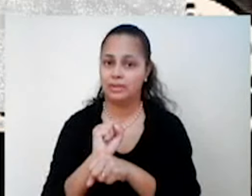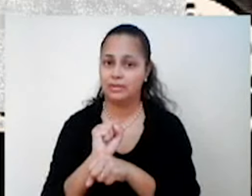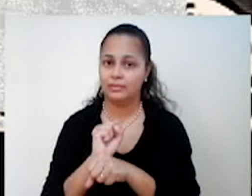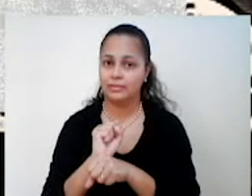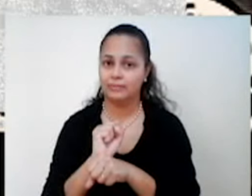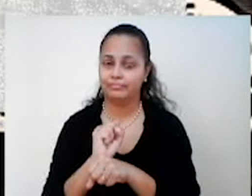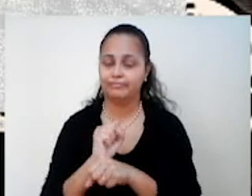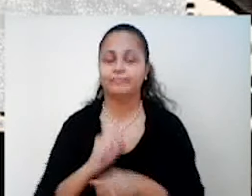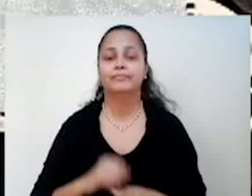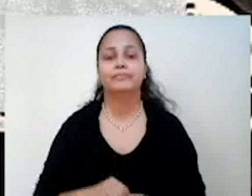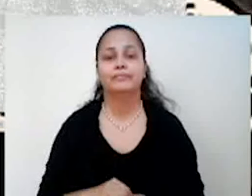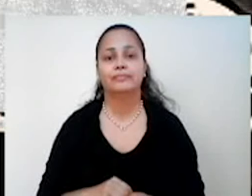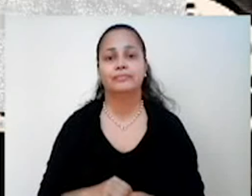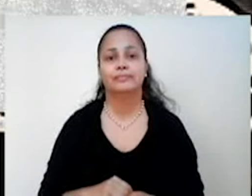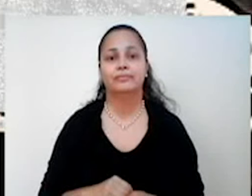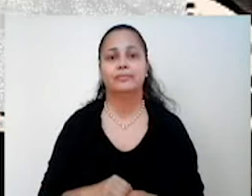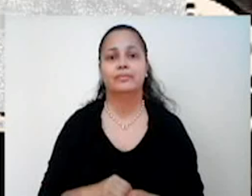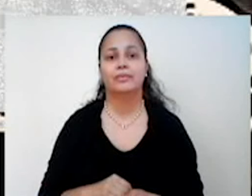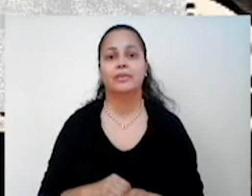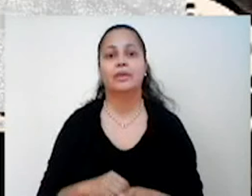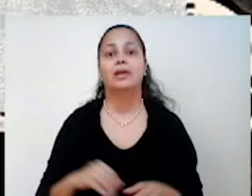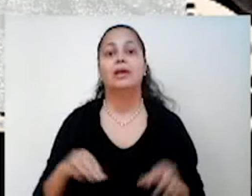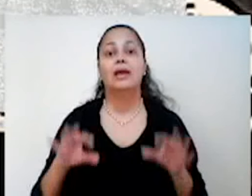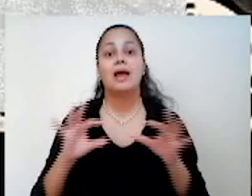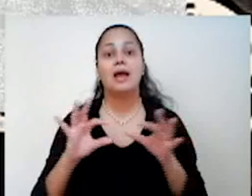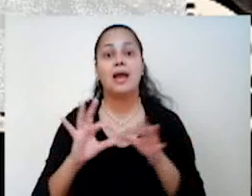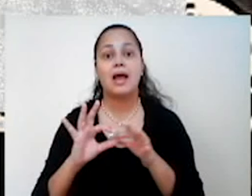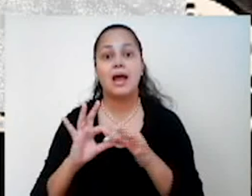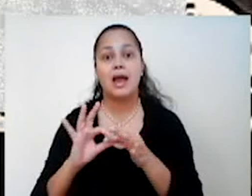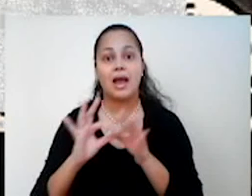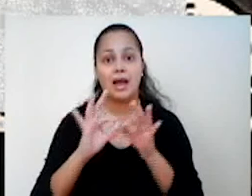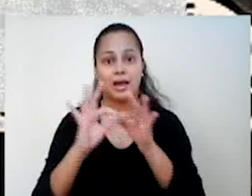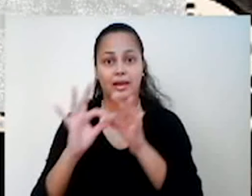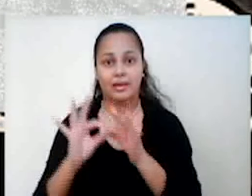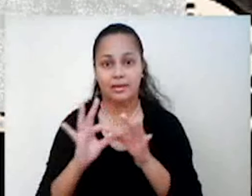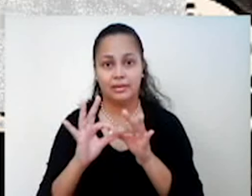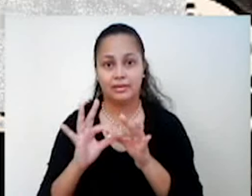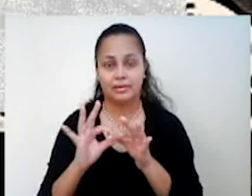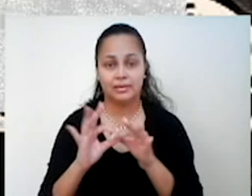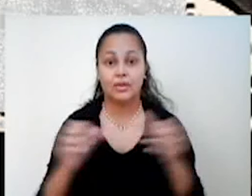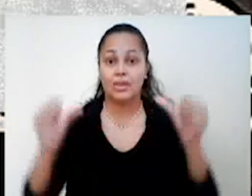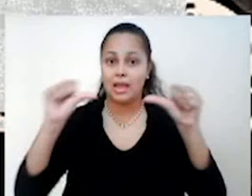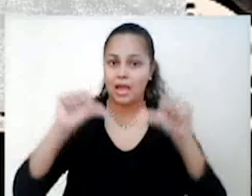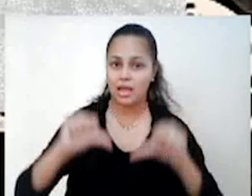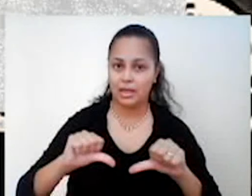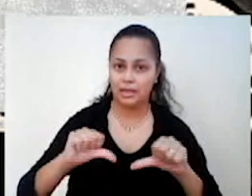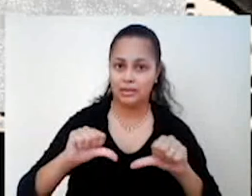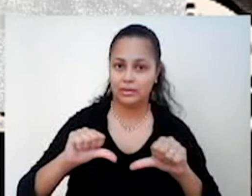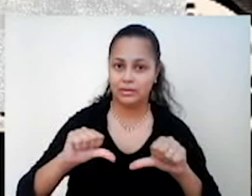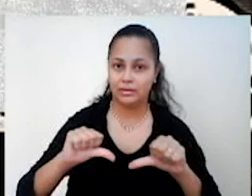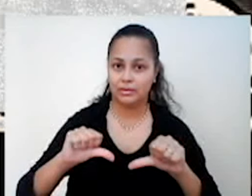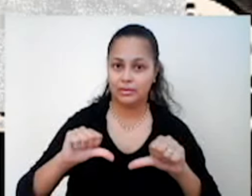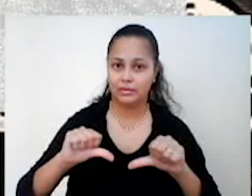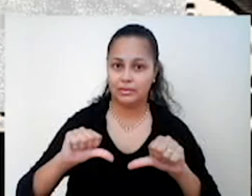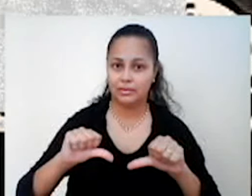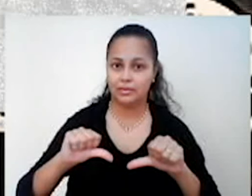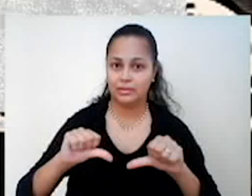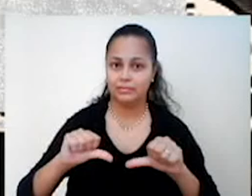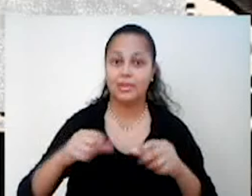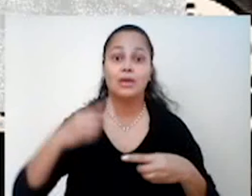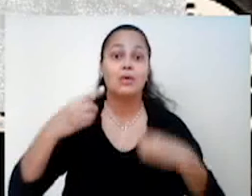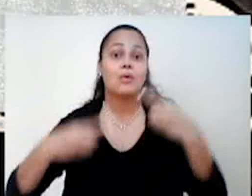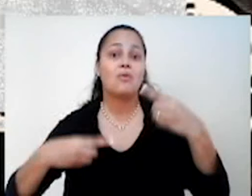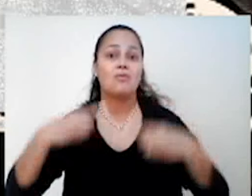ver hoje. Assim como a relação da crise de 1929 com a radicalização